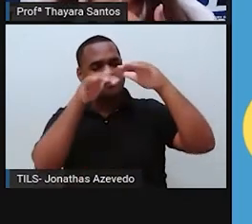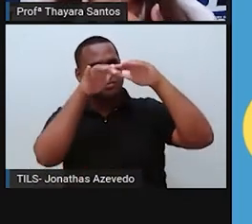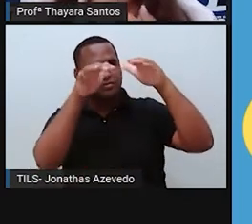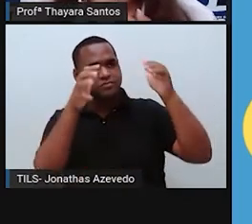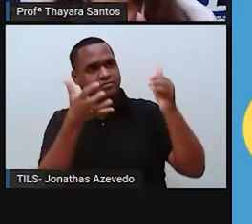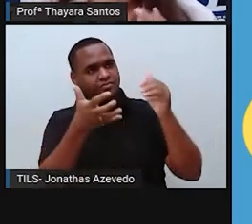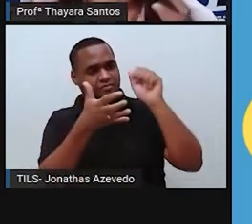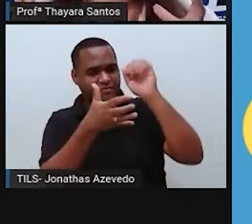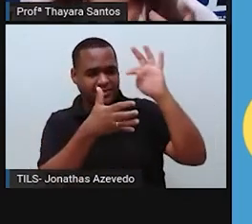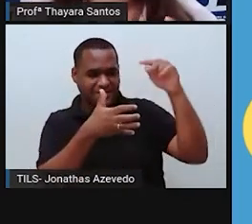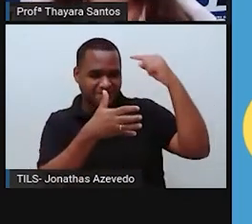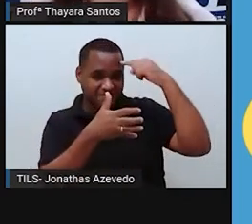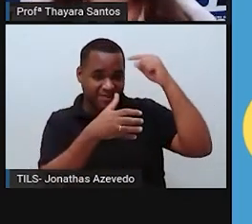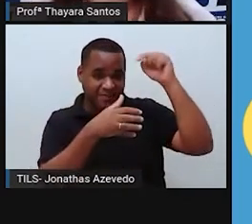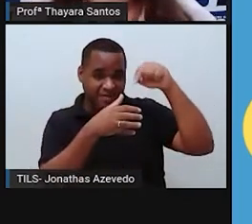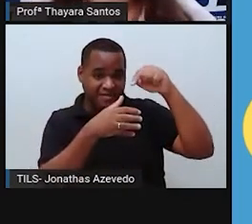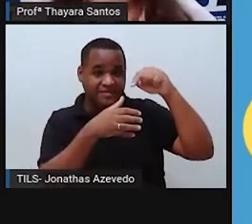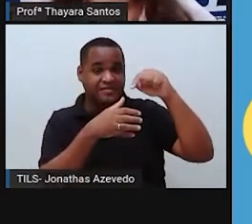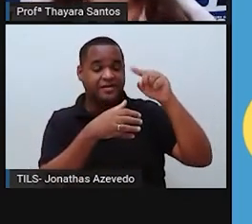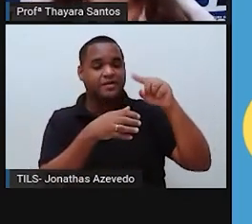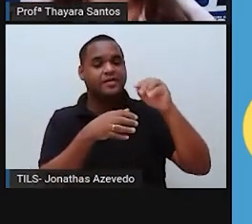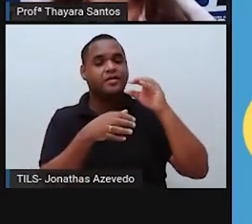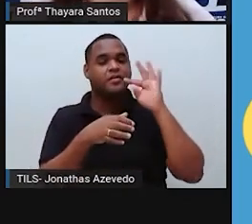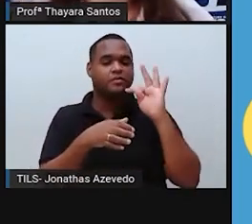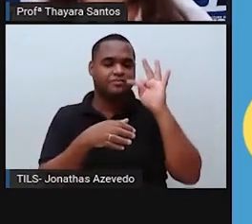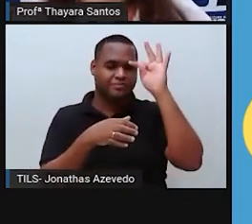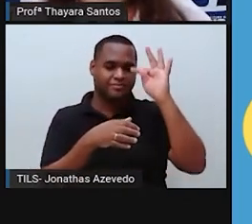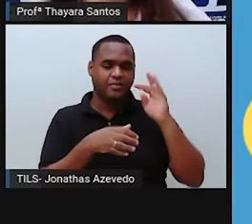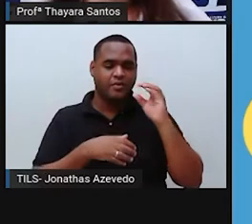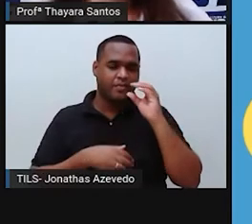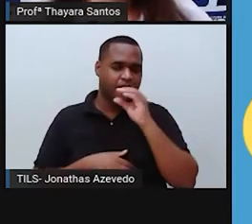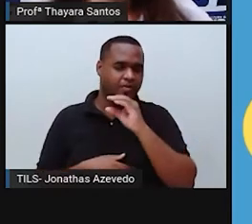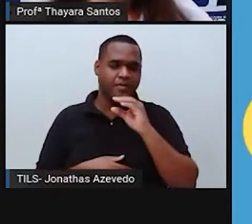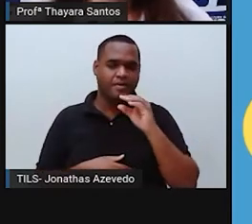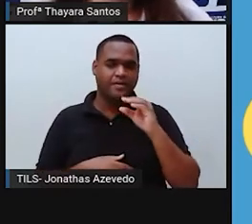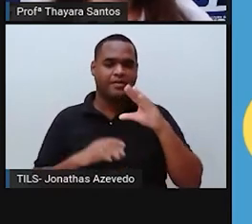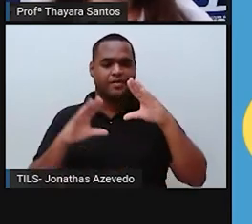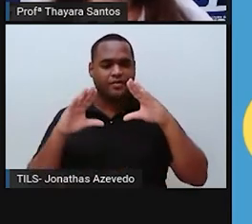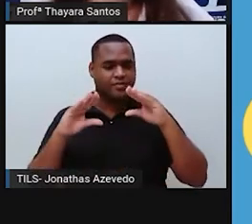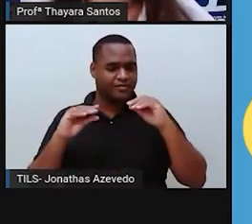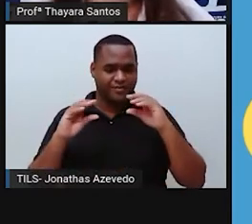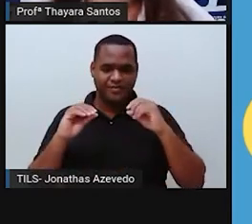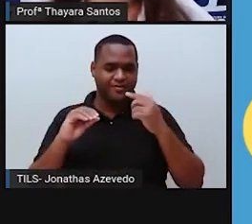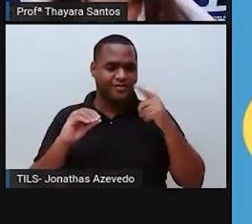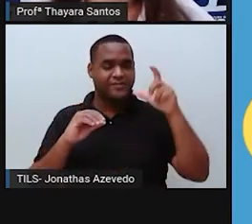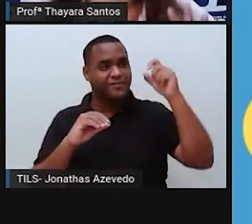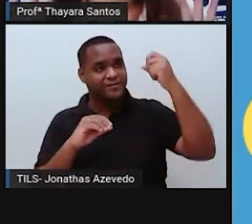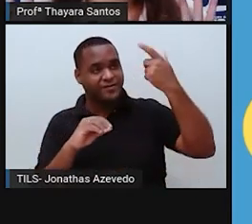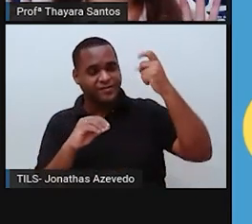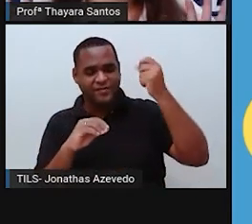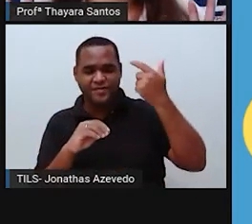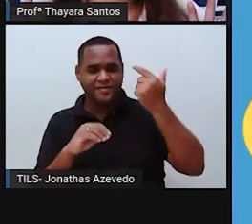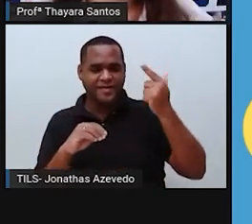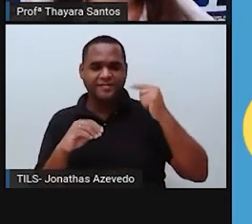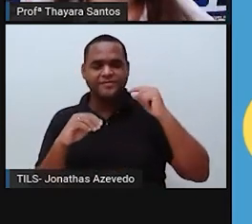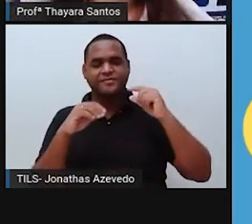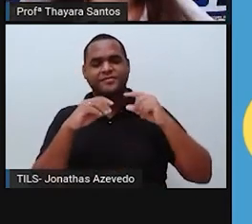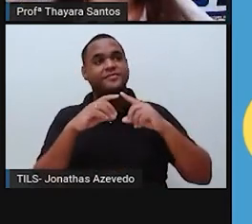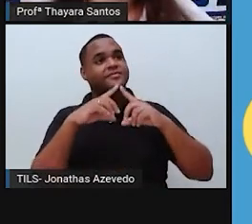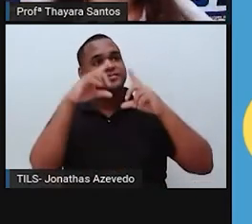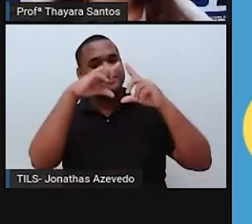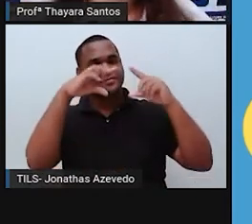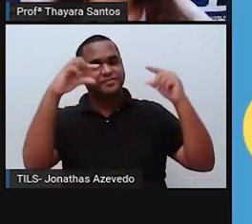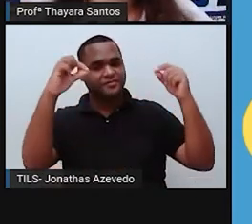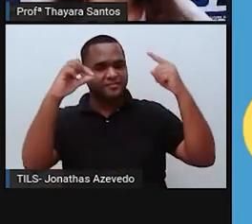dela na atmosfera para manter o nosso planeta aquecido. Porque à noite, a gente não tem o sol radiando. A gente só tem a lua lá que está